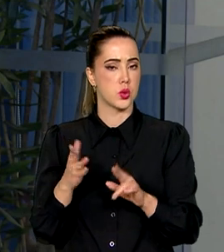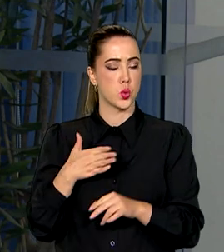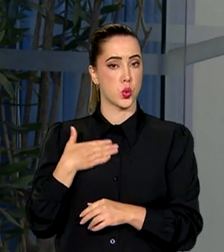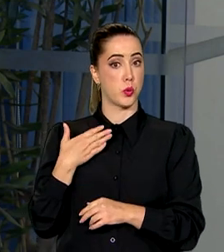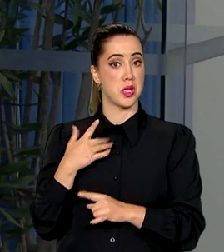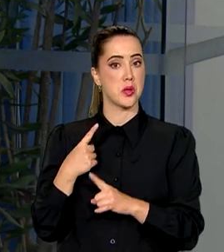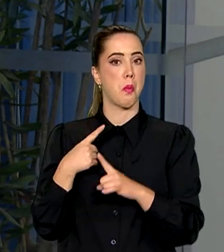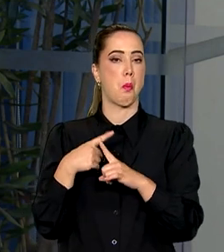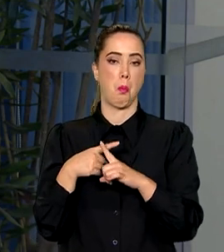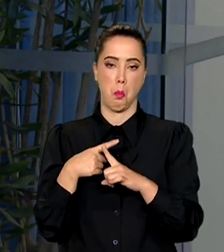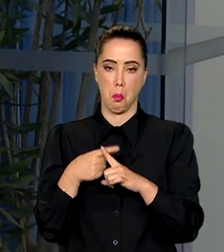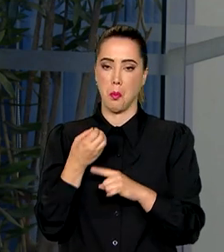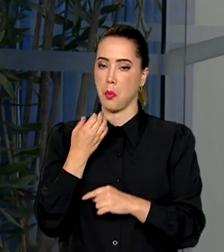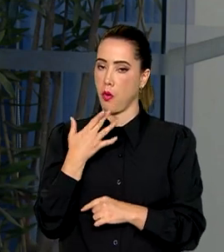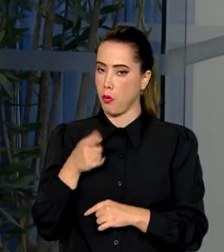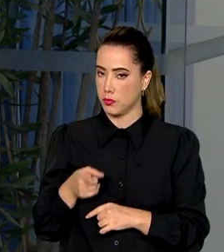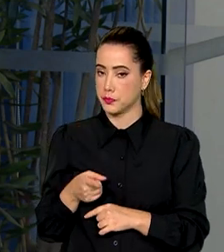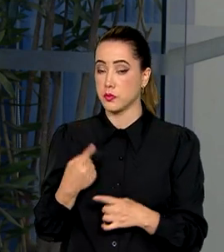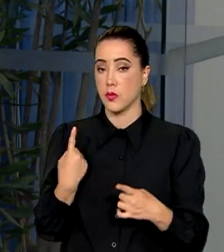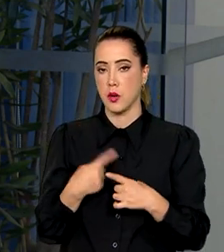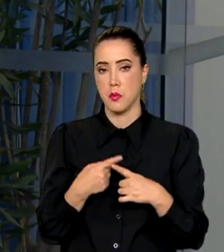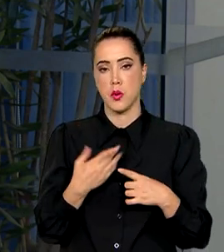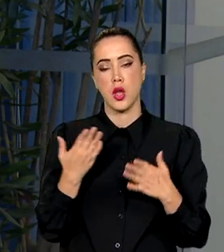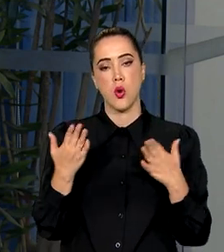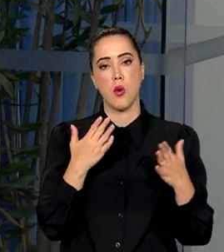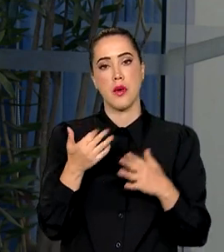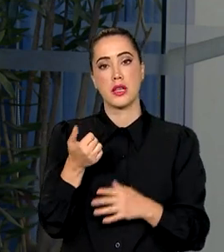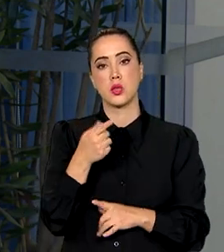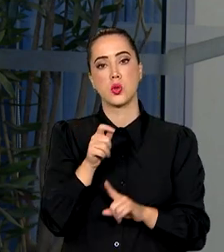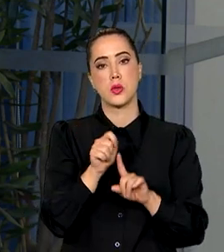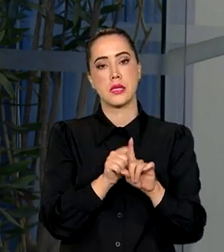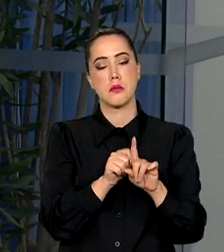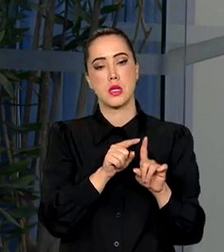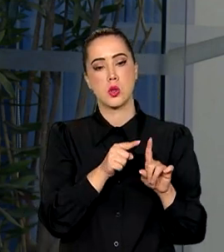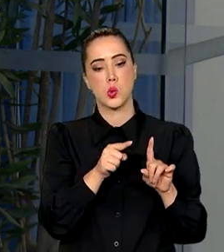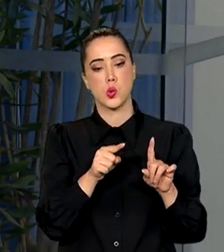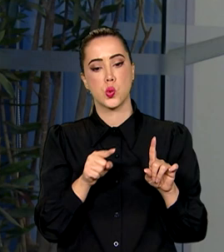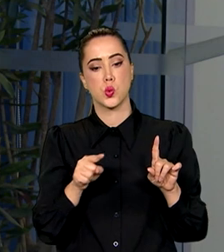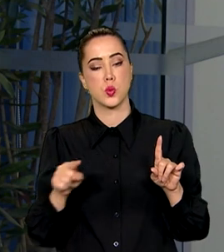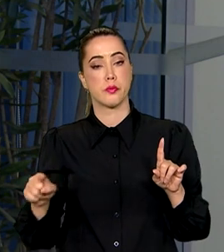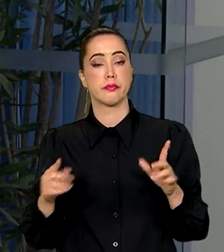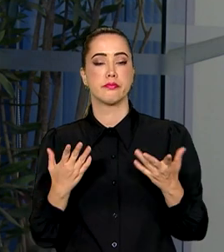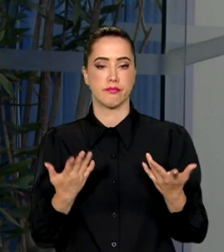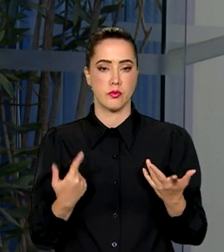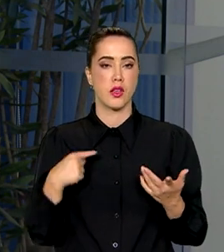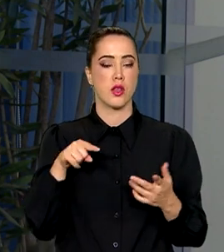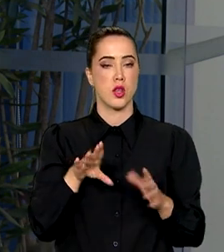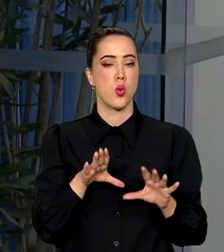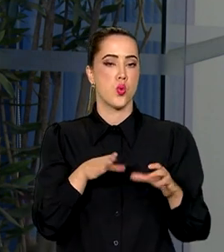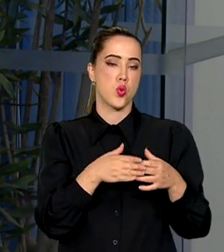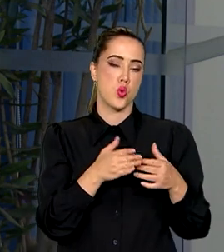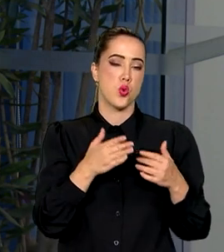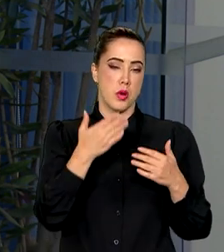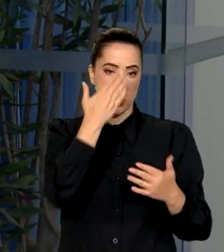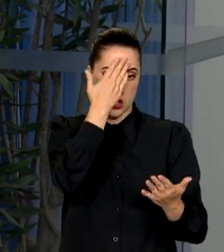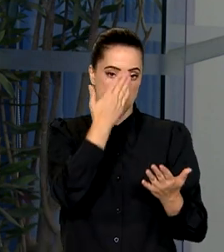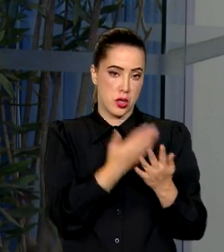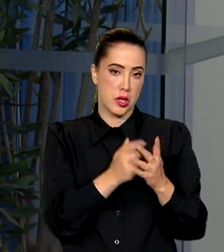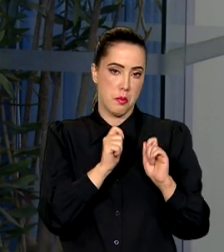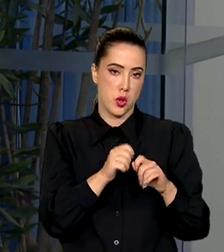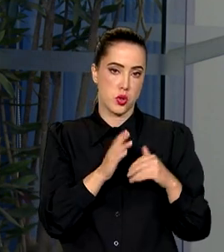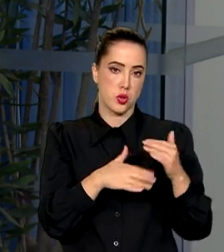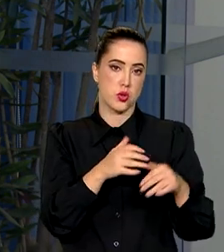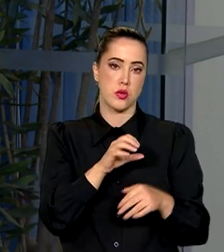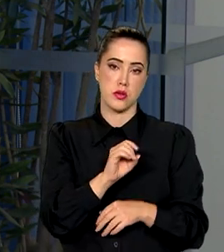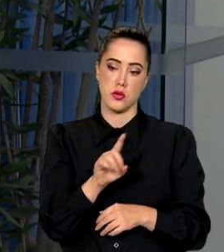positivamente e, nos últimos 12 meses, está abaixo desse teto da meta. Então, os analistas acreditam que é, sim, possível manter esse corte.